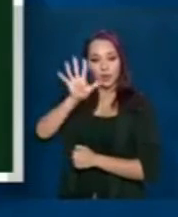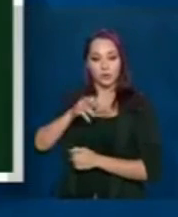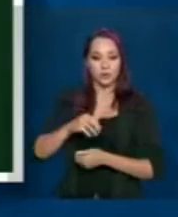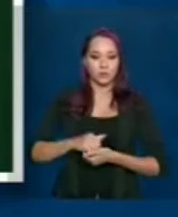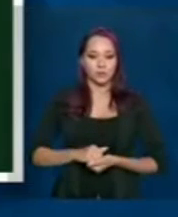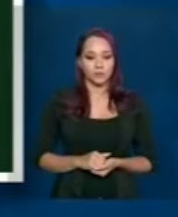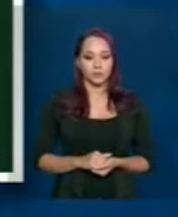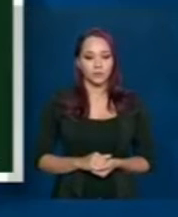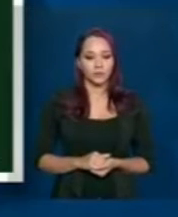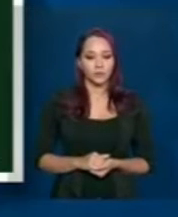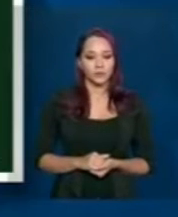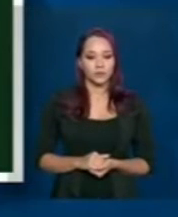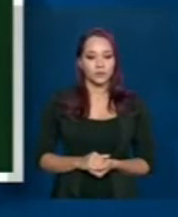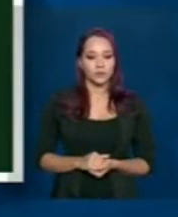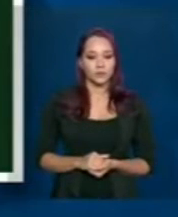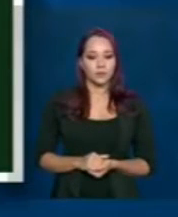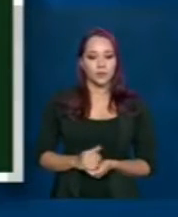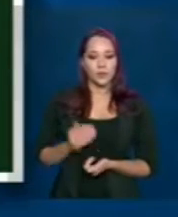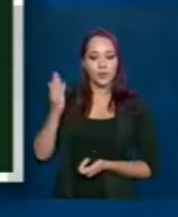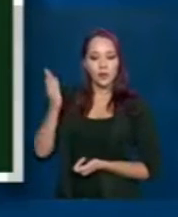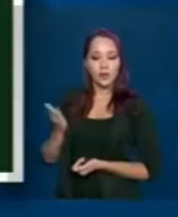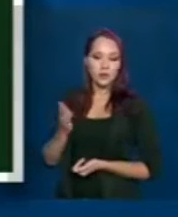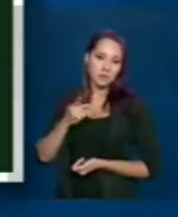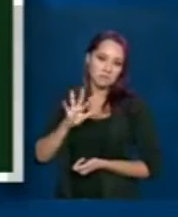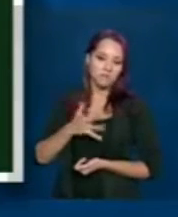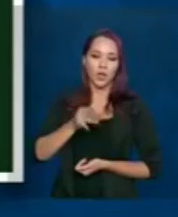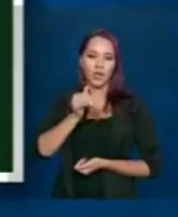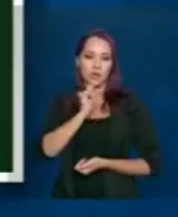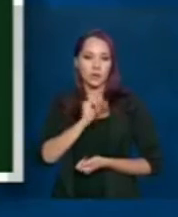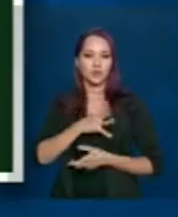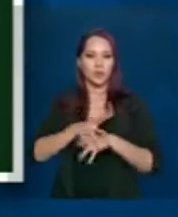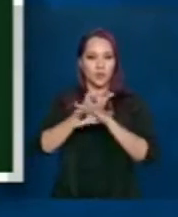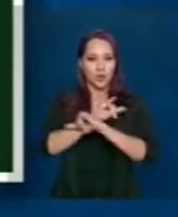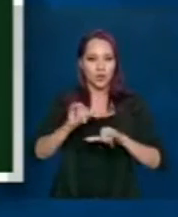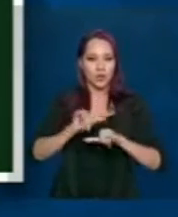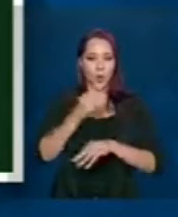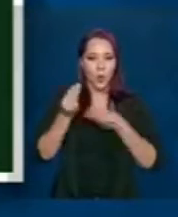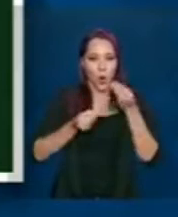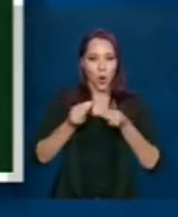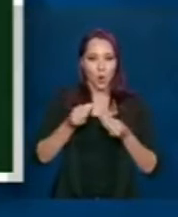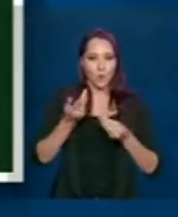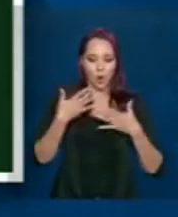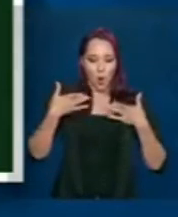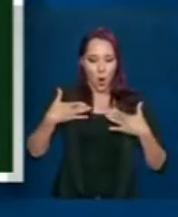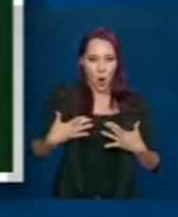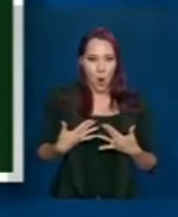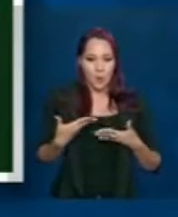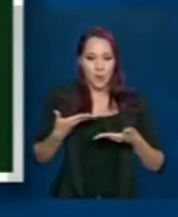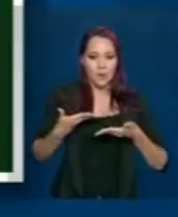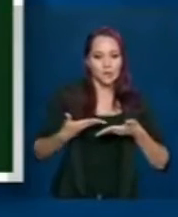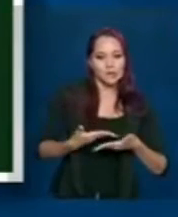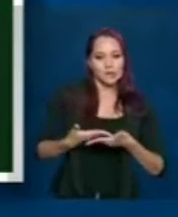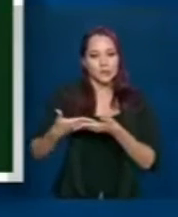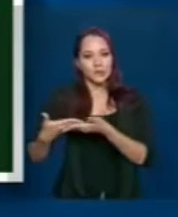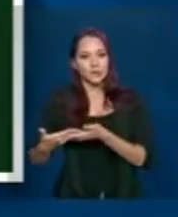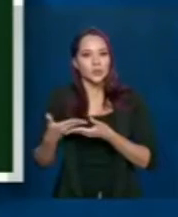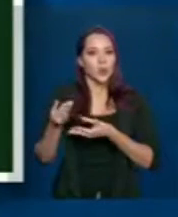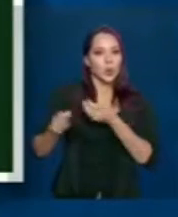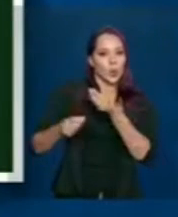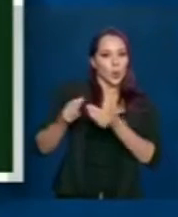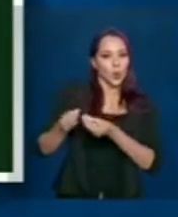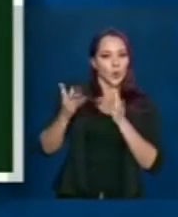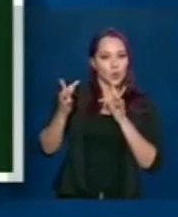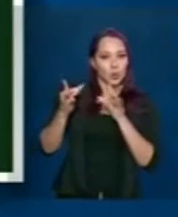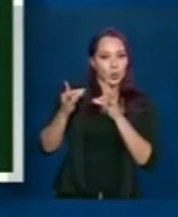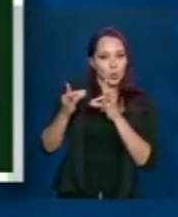Próximo. E esses são os exemplos das publicações, tem o manejo de corpos, que está estabelecido e normatiza todo